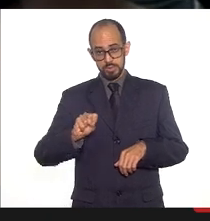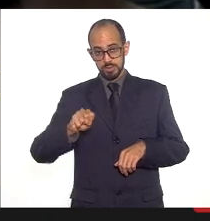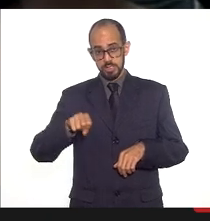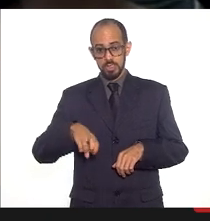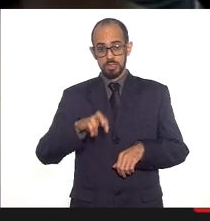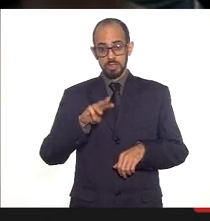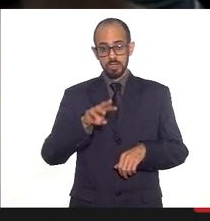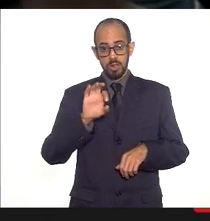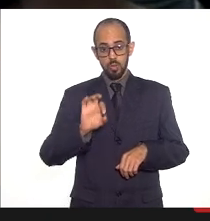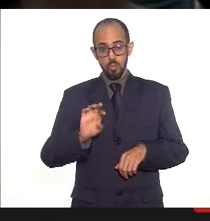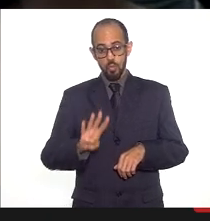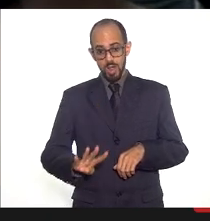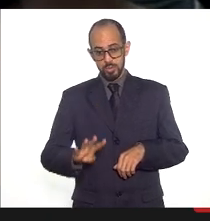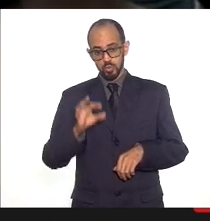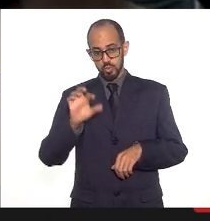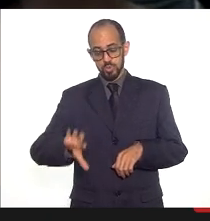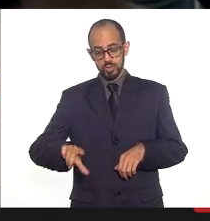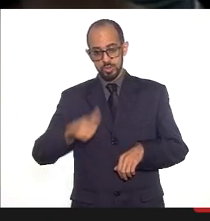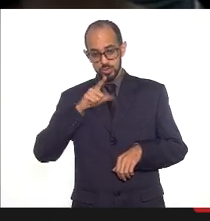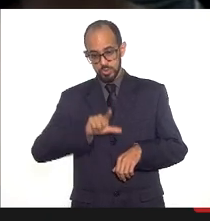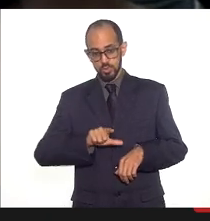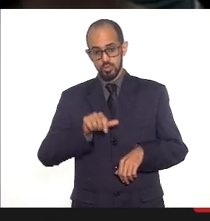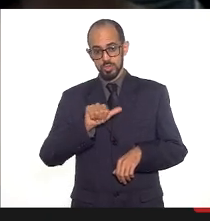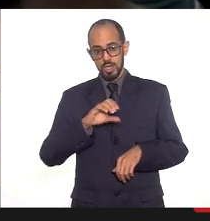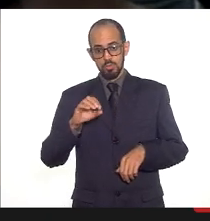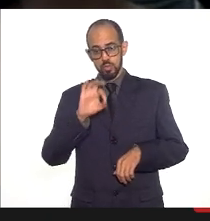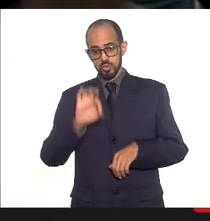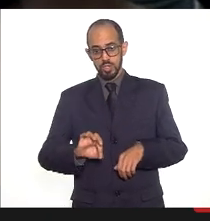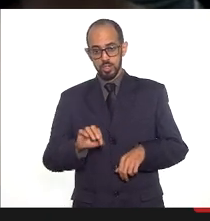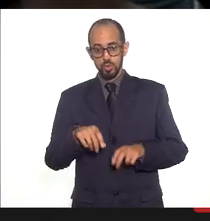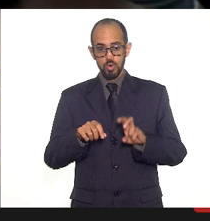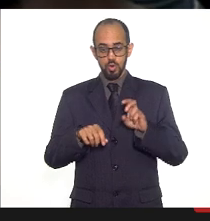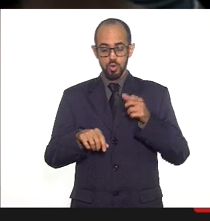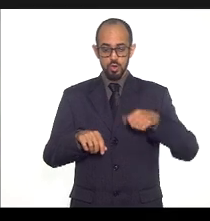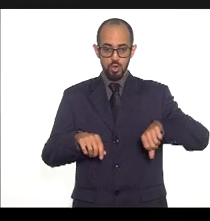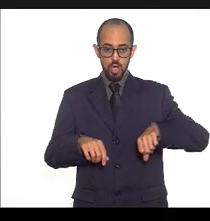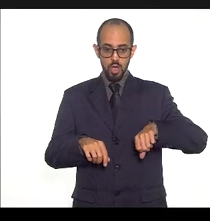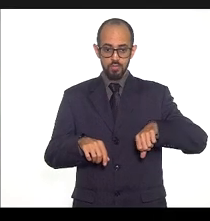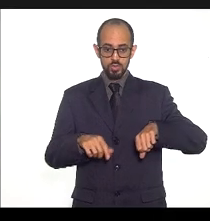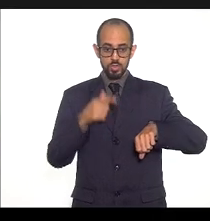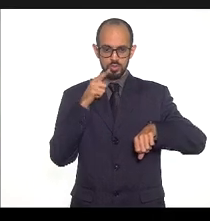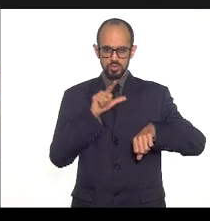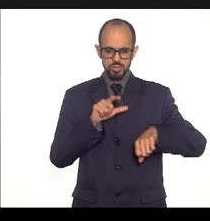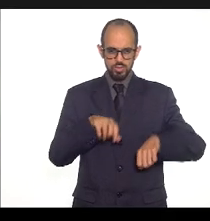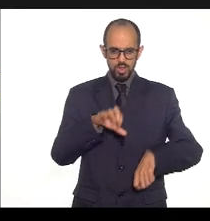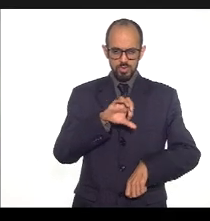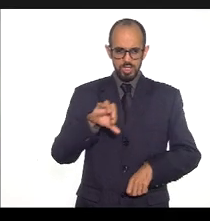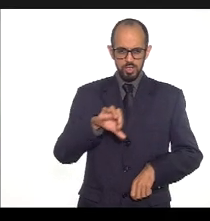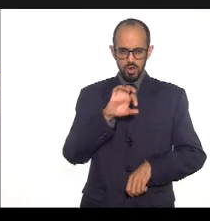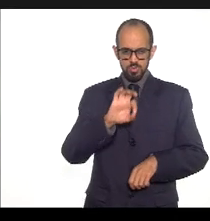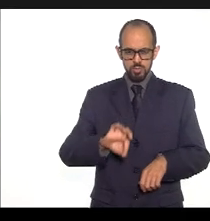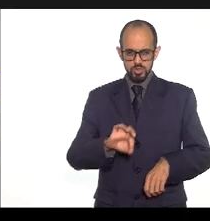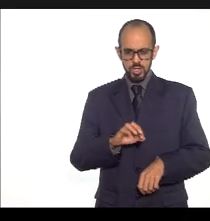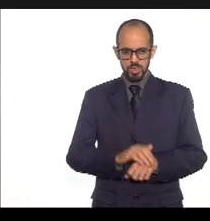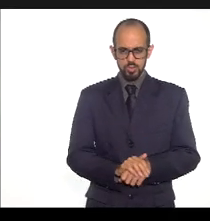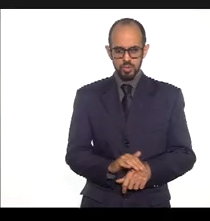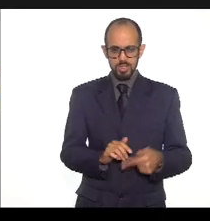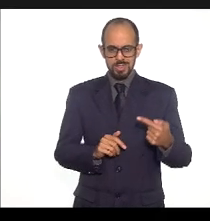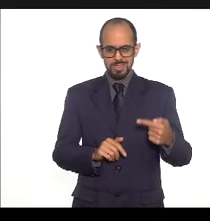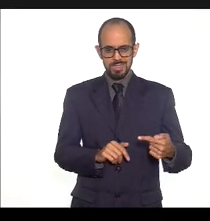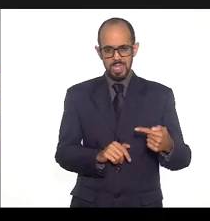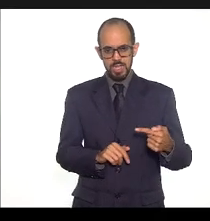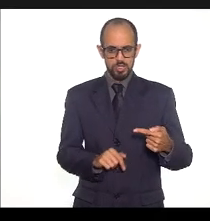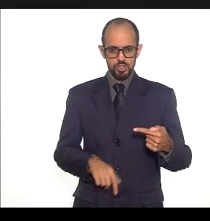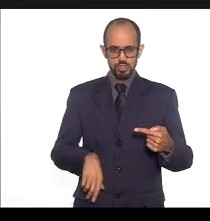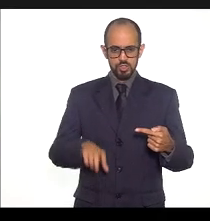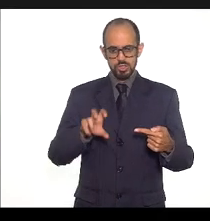% 9 metas de 75 a 99,9% 7 metas